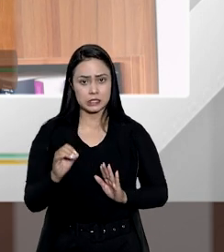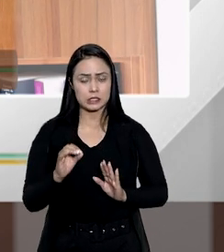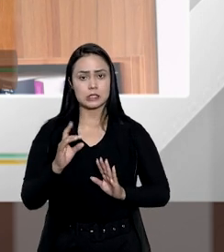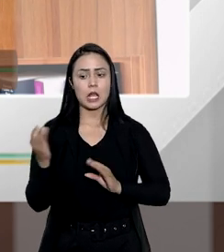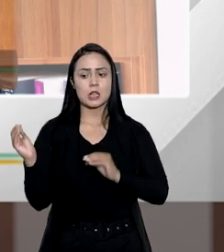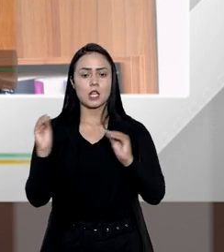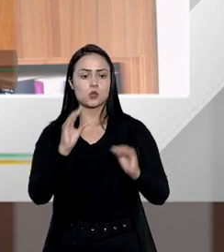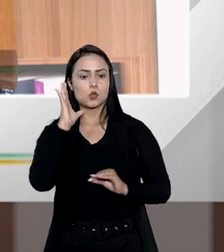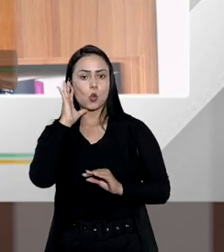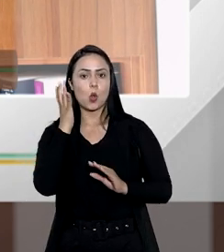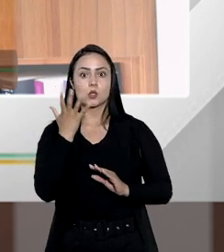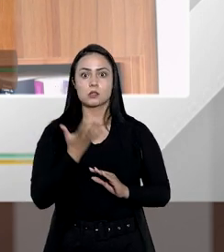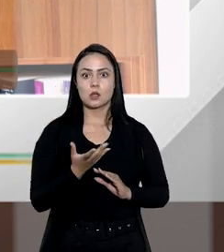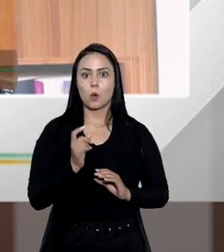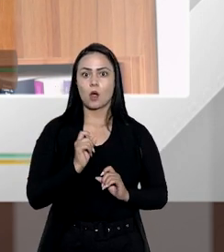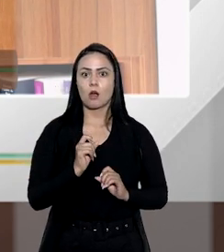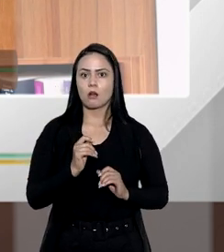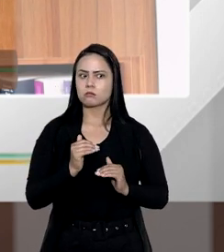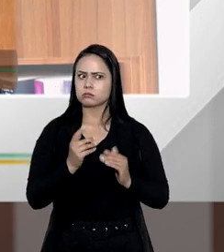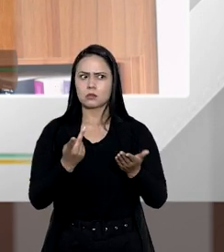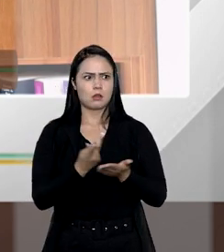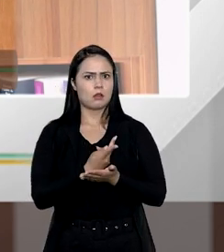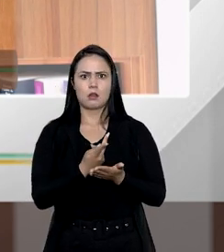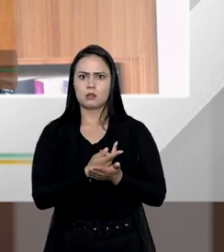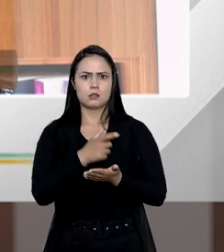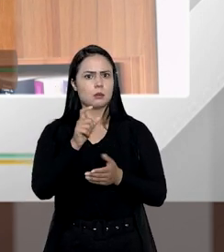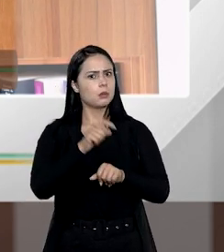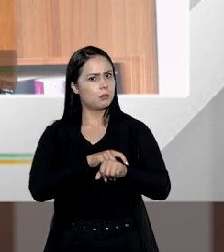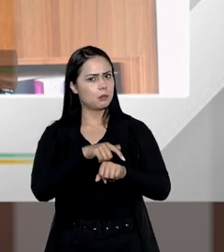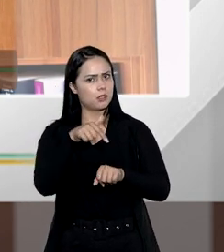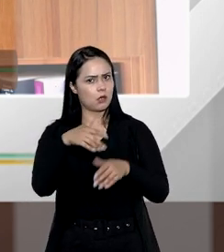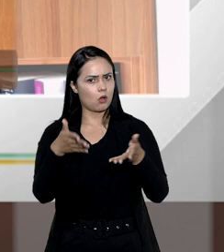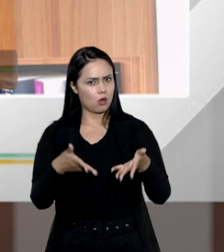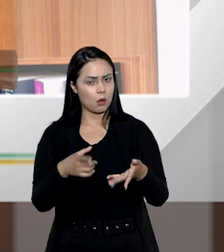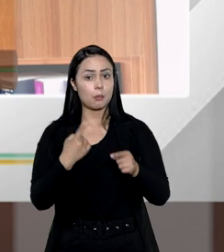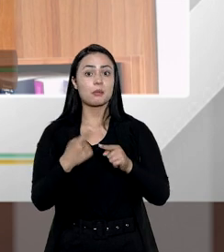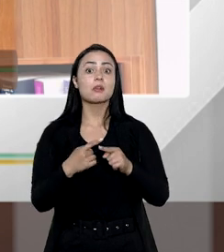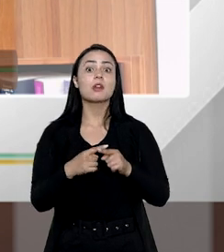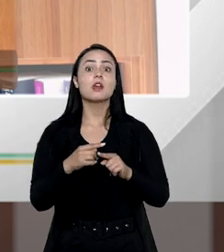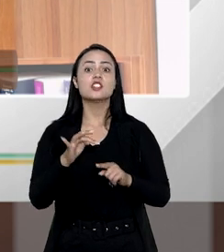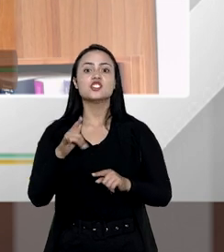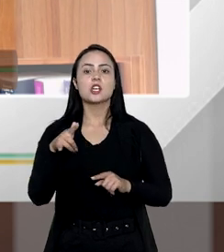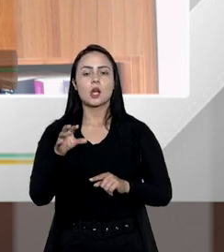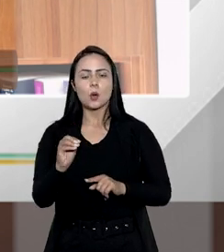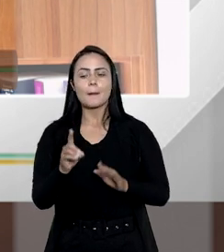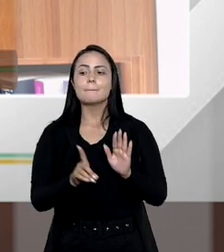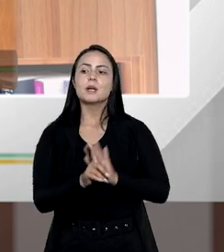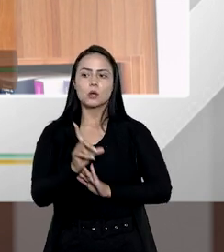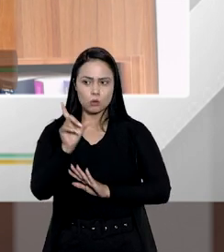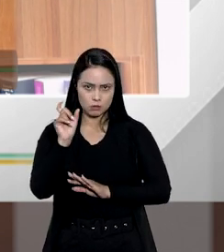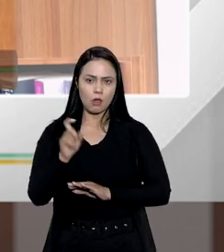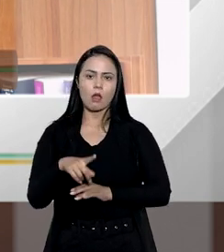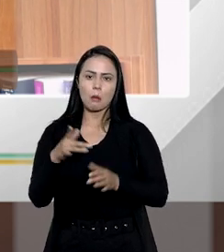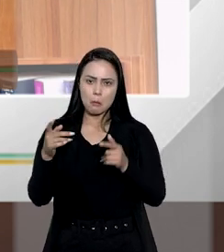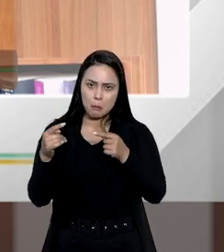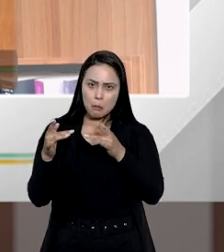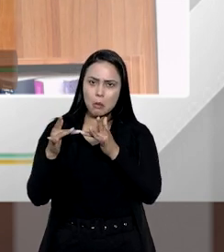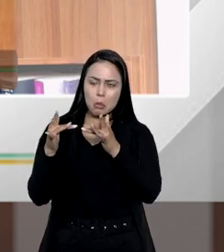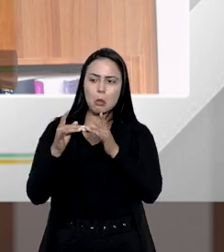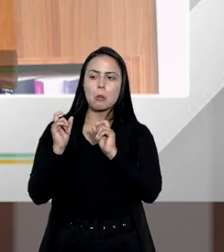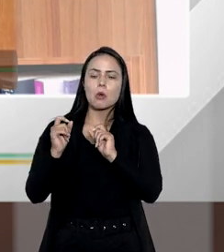ele traz uma solução que é inadequada para o momento presente. Isso porque, Tiago, a tua pergunta é pertinente,